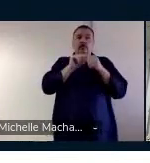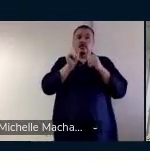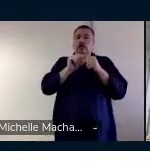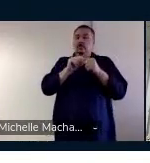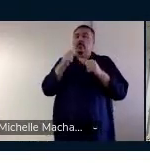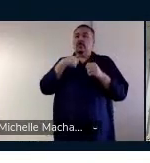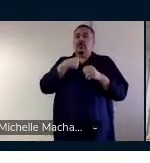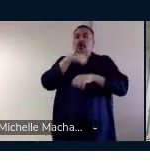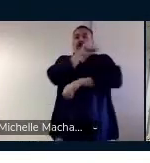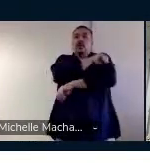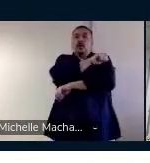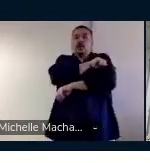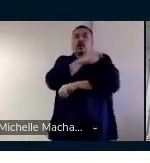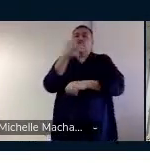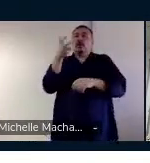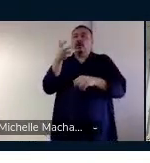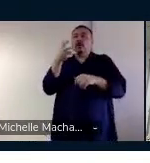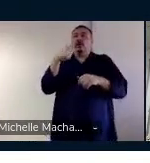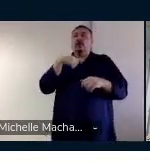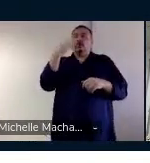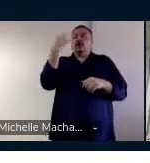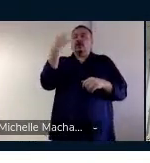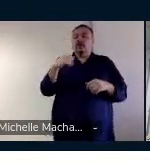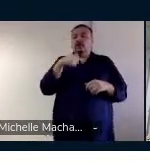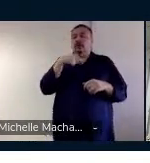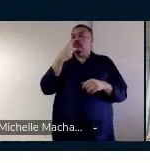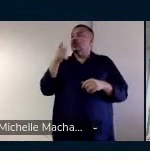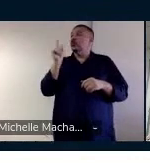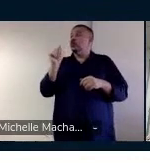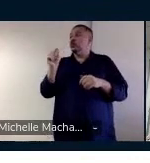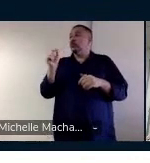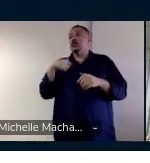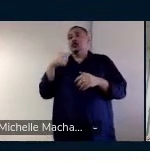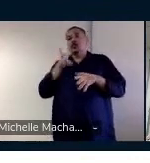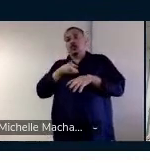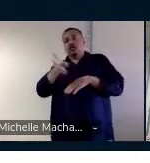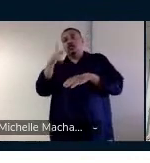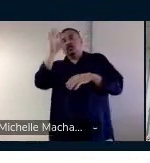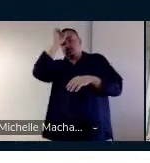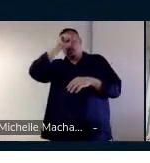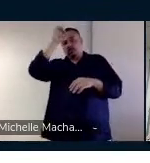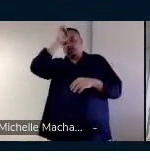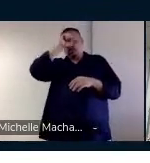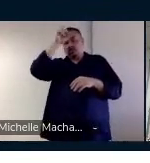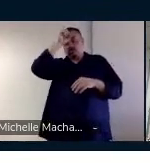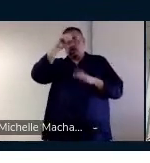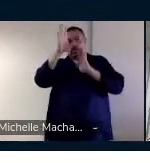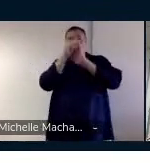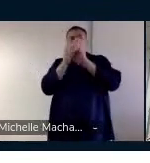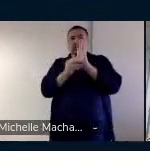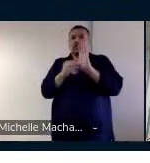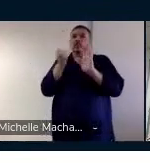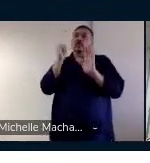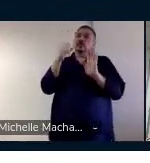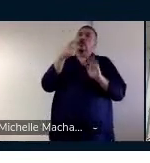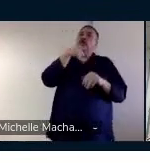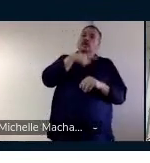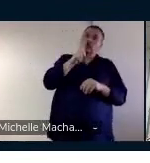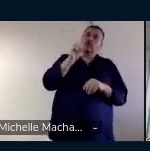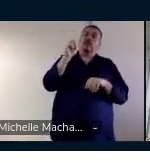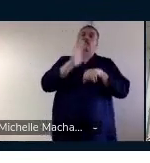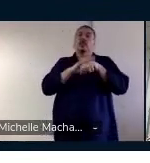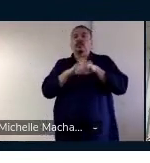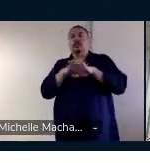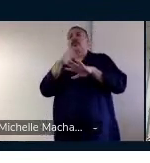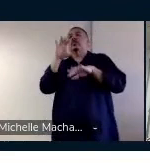o aluno acertar para ele se motivar e continuar aprendendo aquele conteúdo, seja uma língua, seja